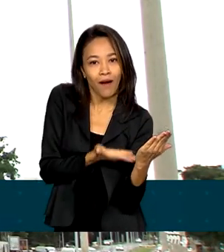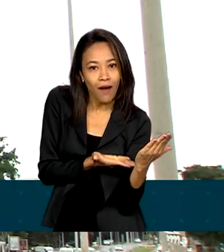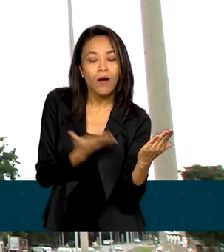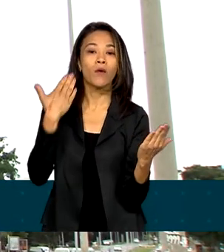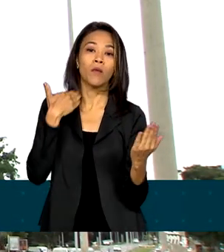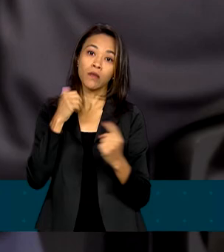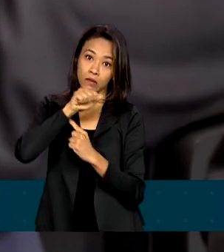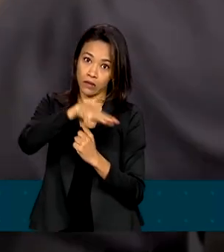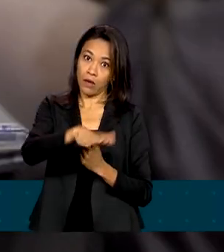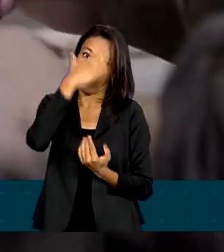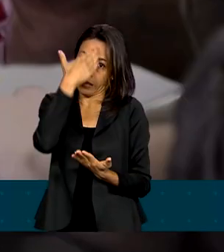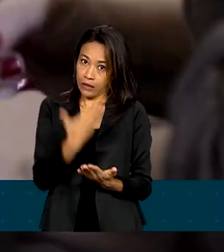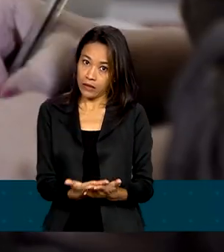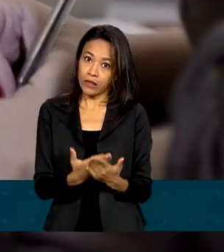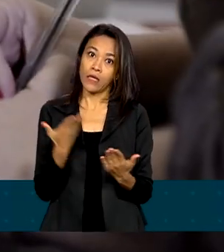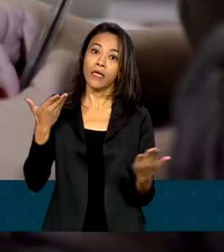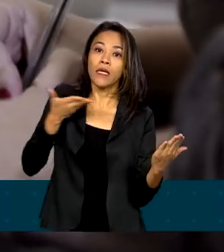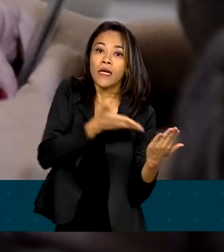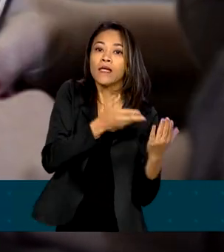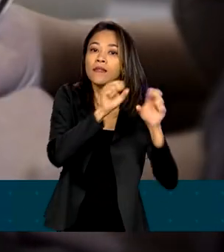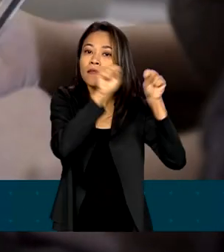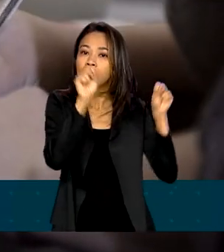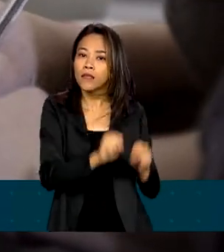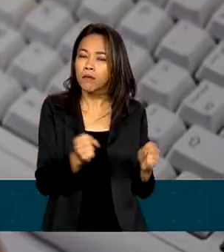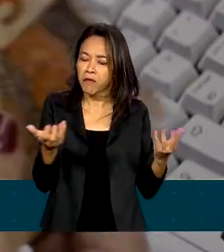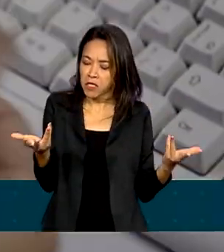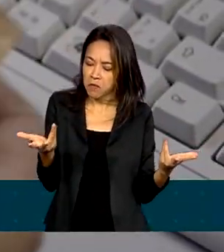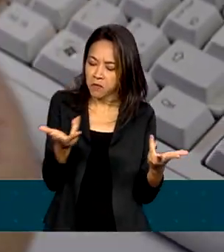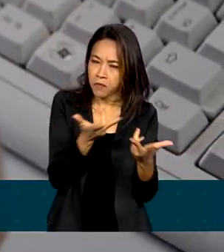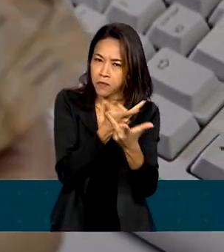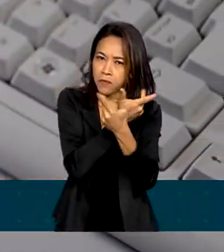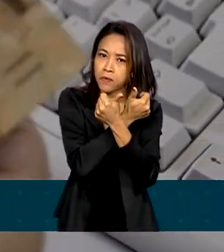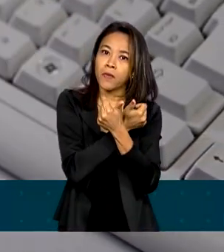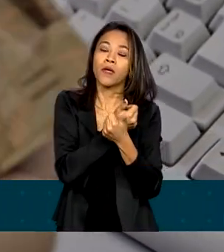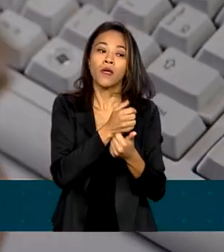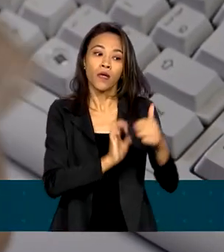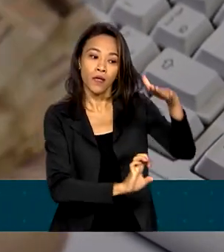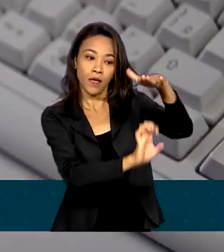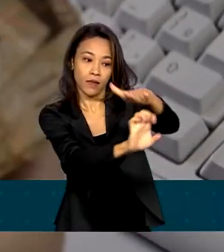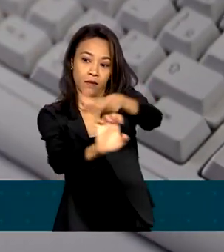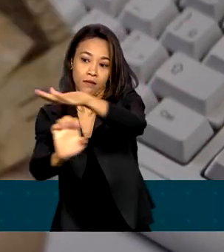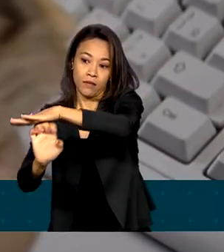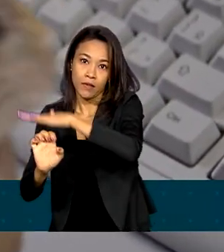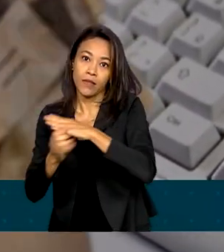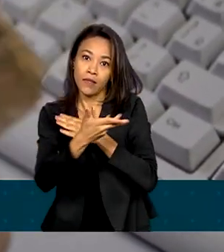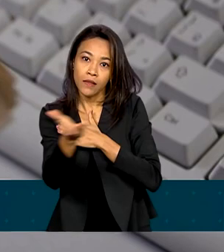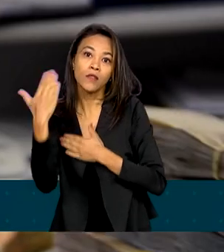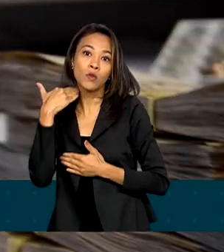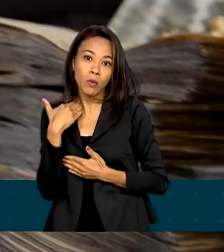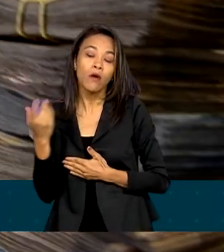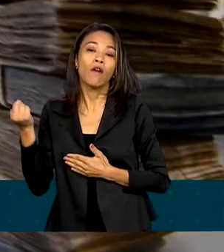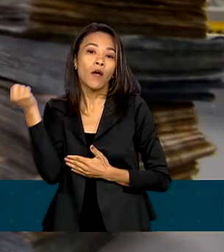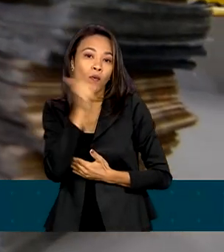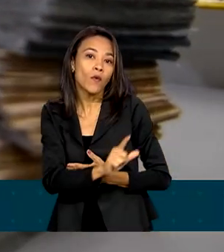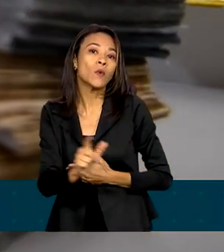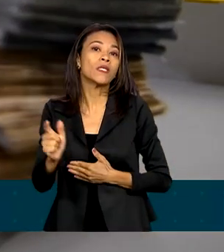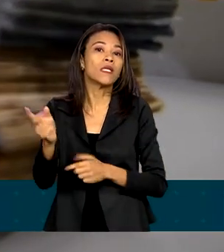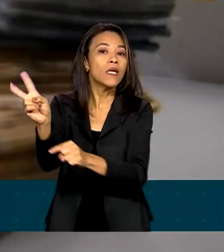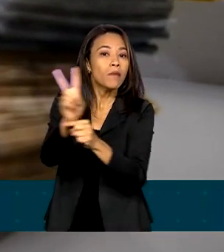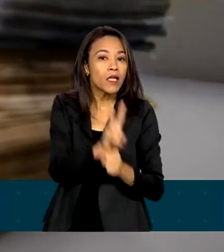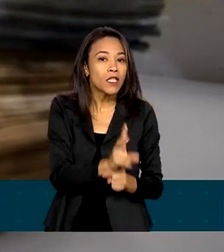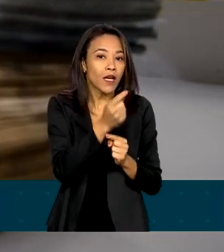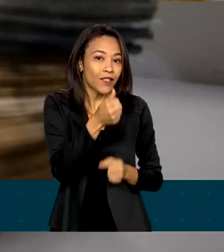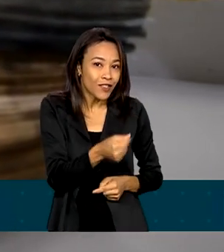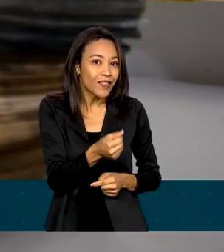Central acredita que o sistema será mais eficiente e as instituições vão poder emprestar dinheiro com condições